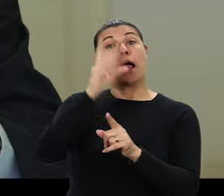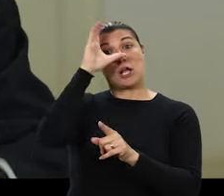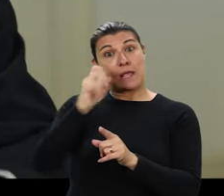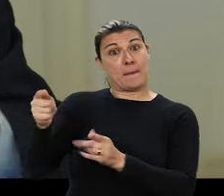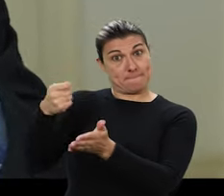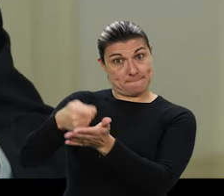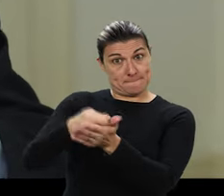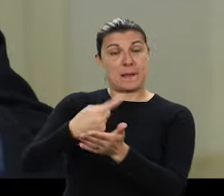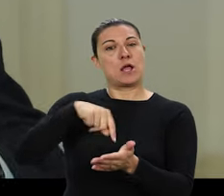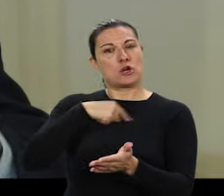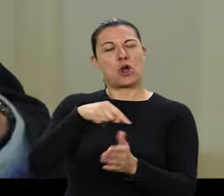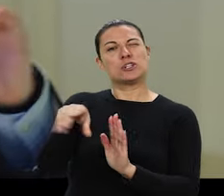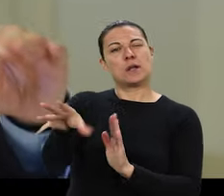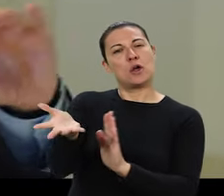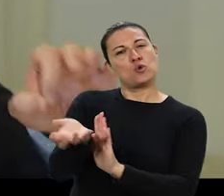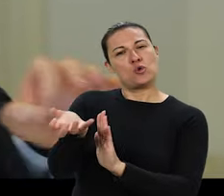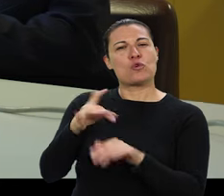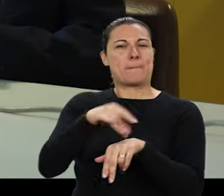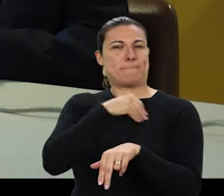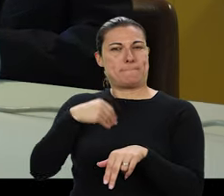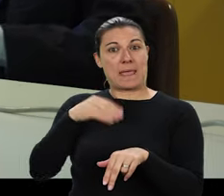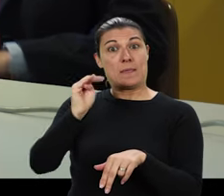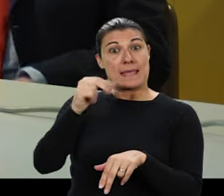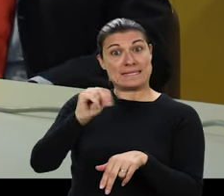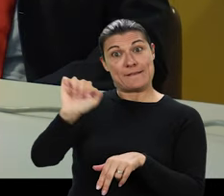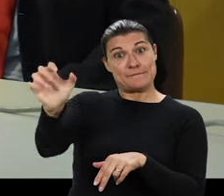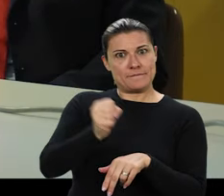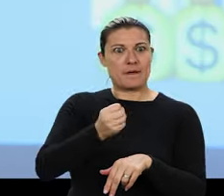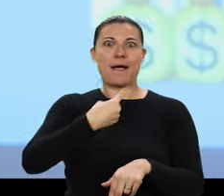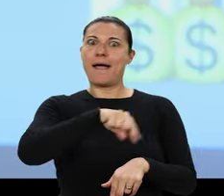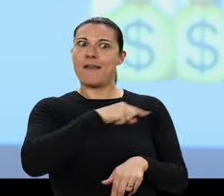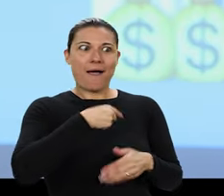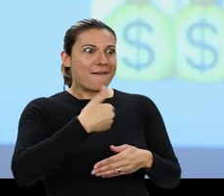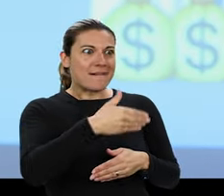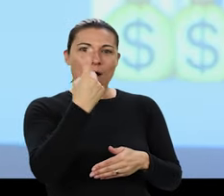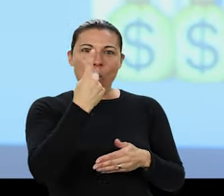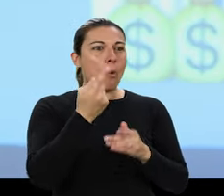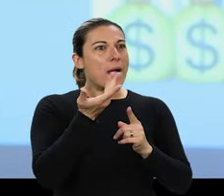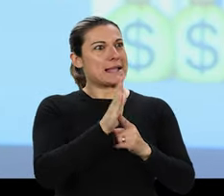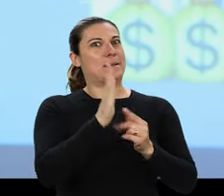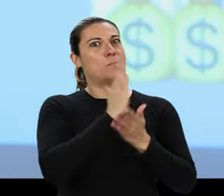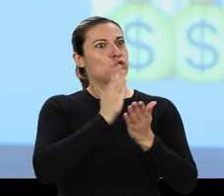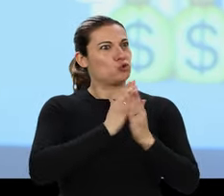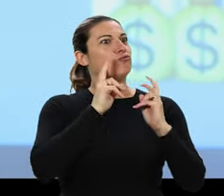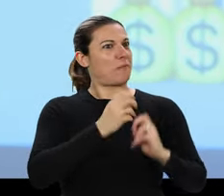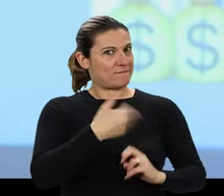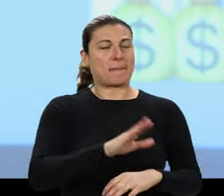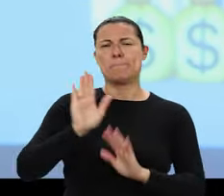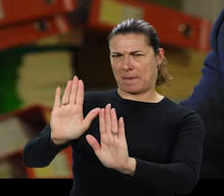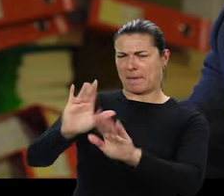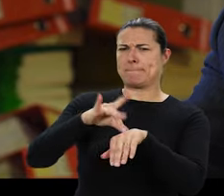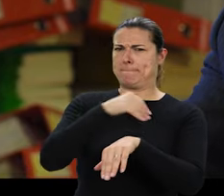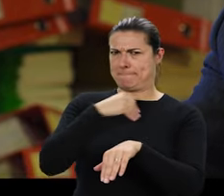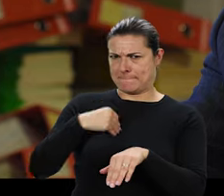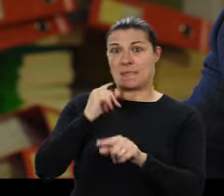isto, o cheque é o Estado a pagar para irmos sacar médicos ao SNS. Nós vamos ser um case study. Mas esperem lá,